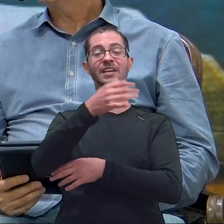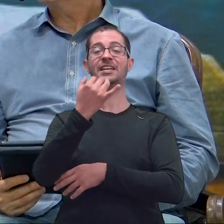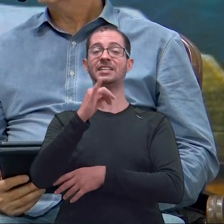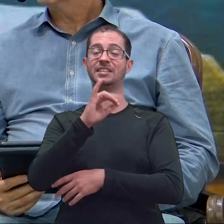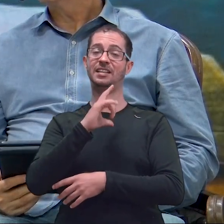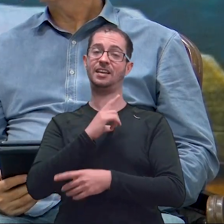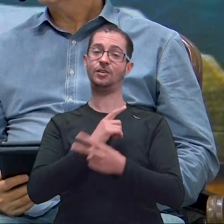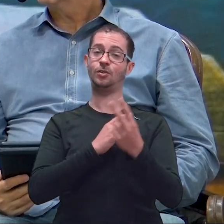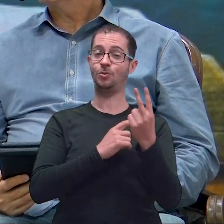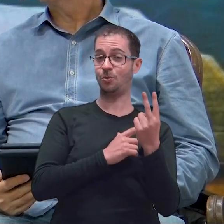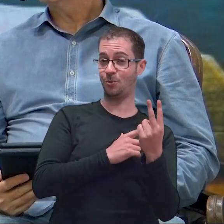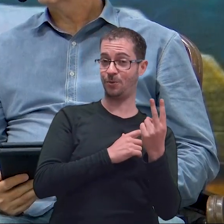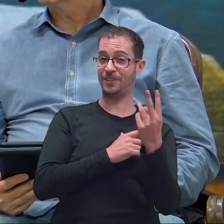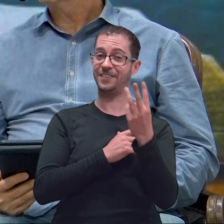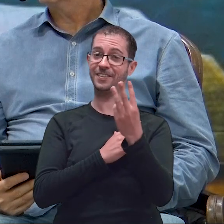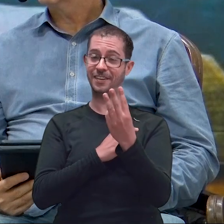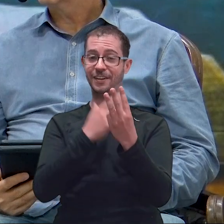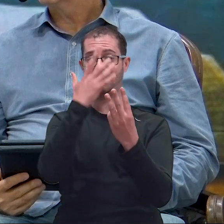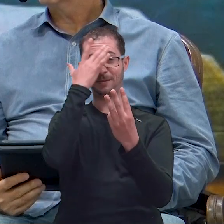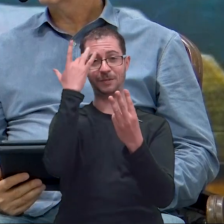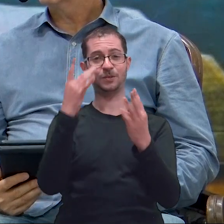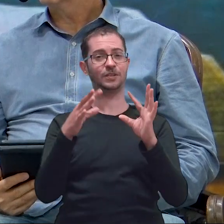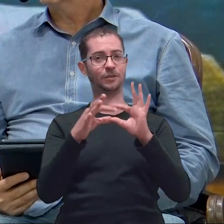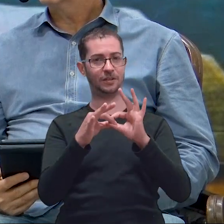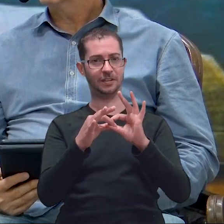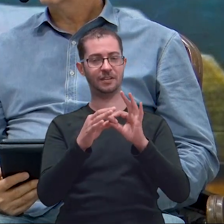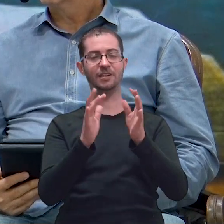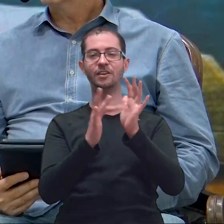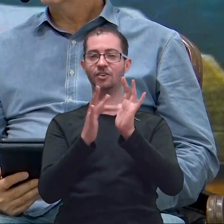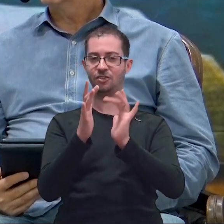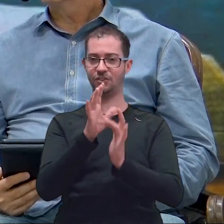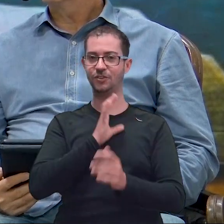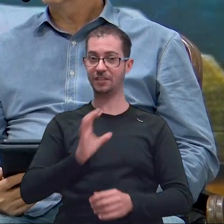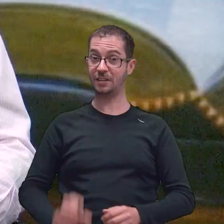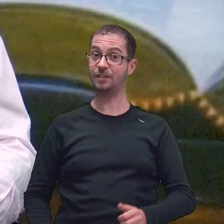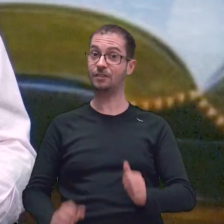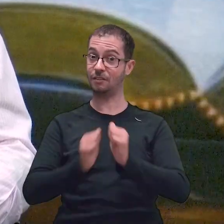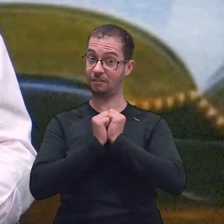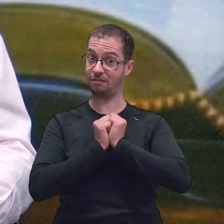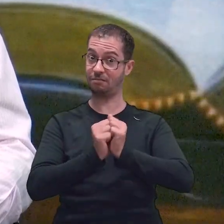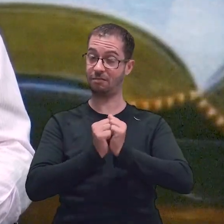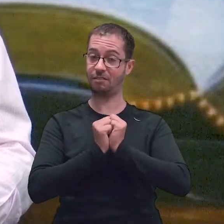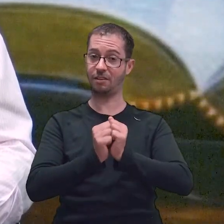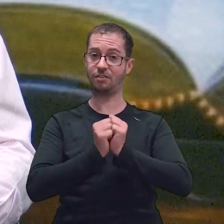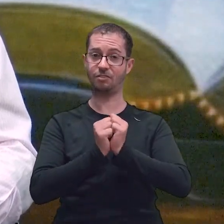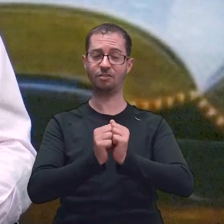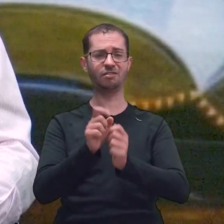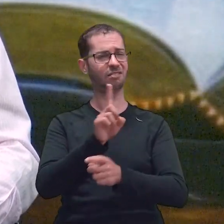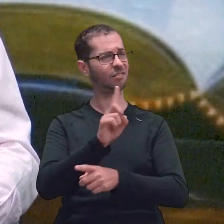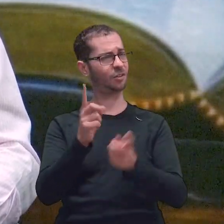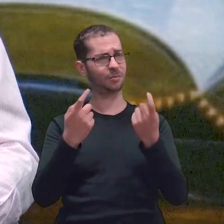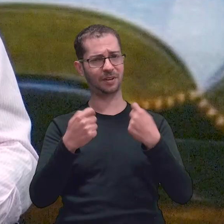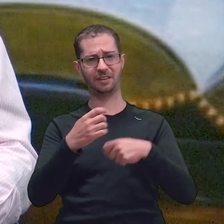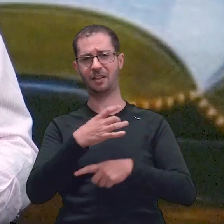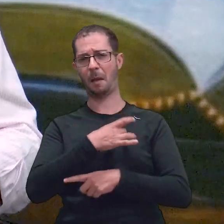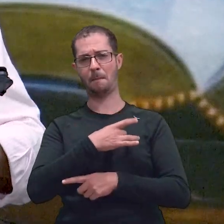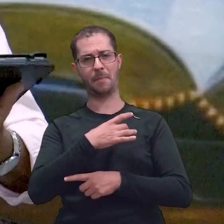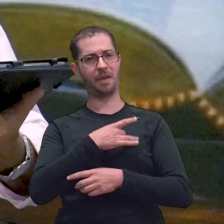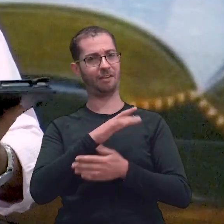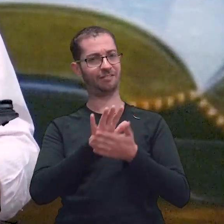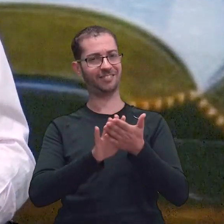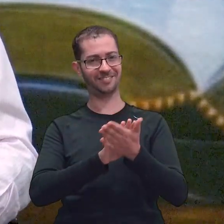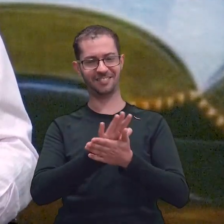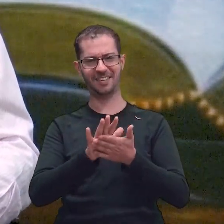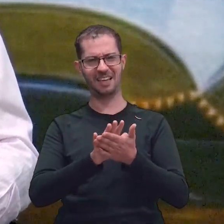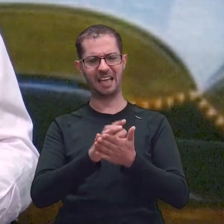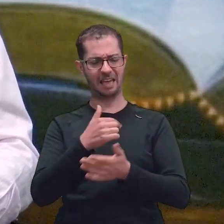ou três reunidos? Ele não está presente. Então, Jesus Cristo está conosco. Então, gente, não precisa ter medo. A quem